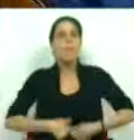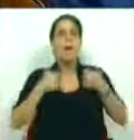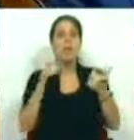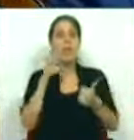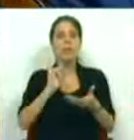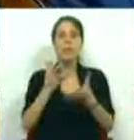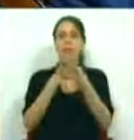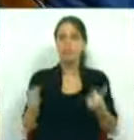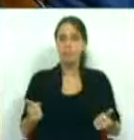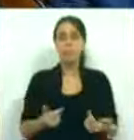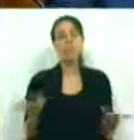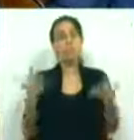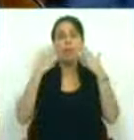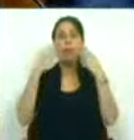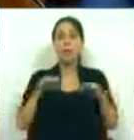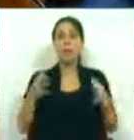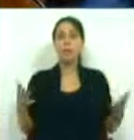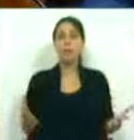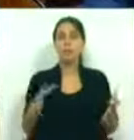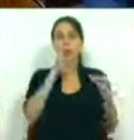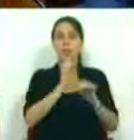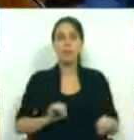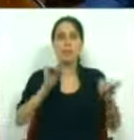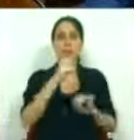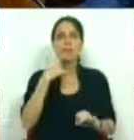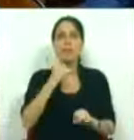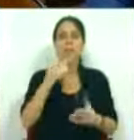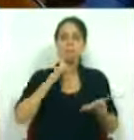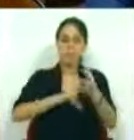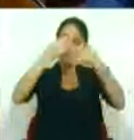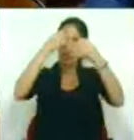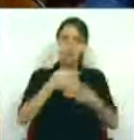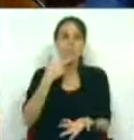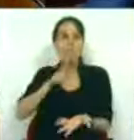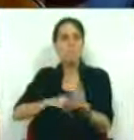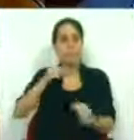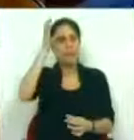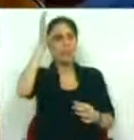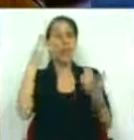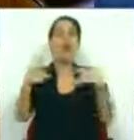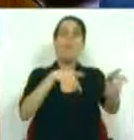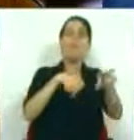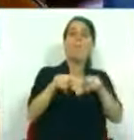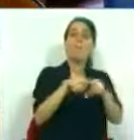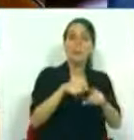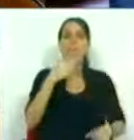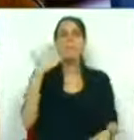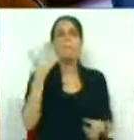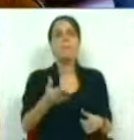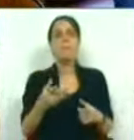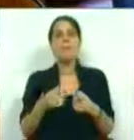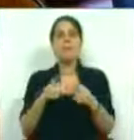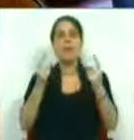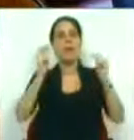para a ultrapassar. Naturalmente, ninguém pode, com seriedade e honestidade intelectual e política, pedir